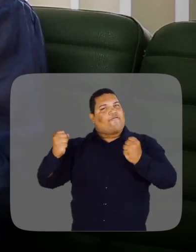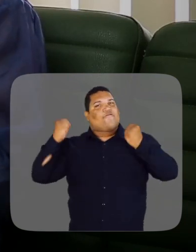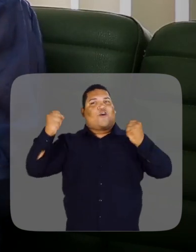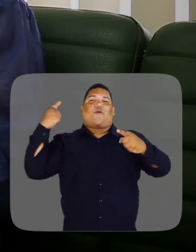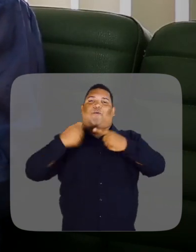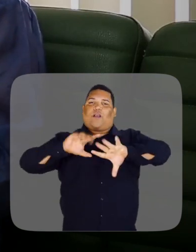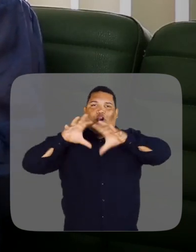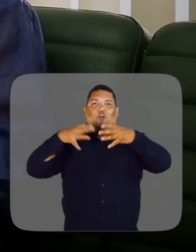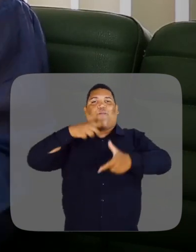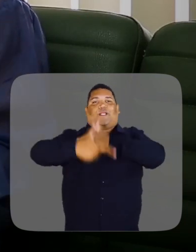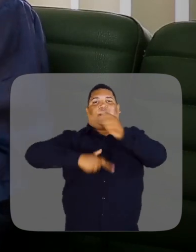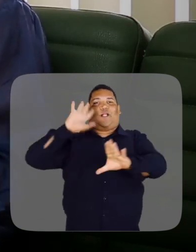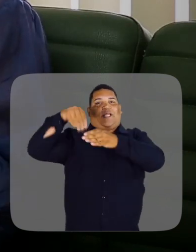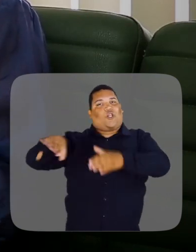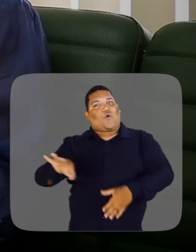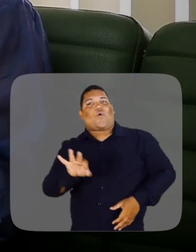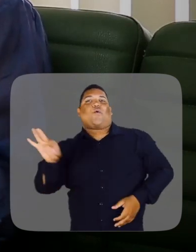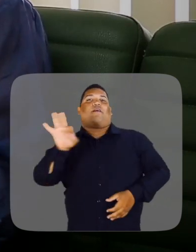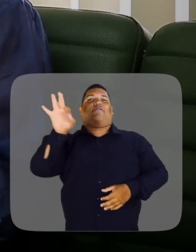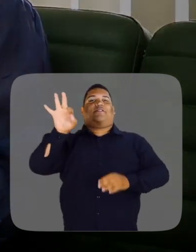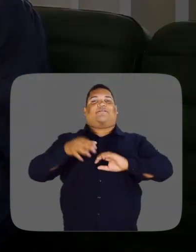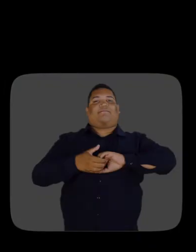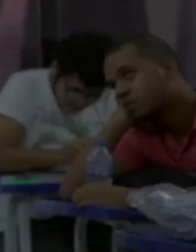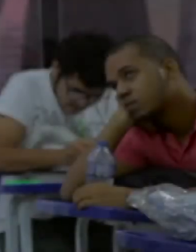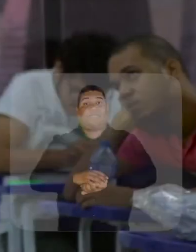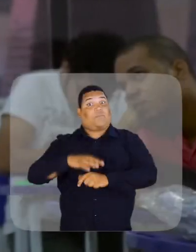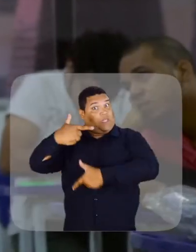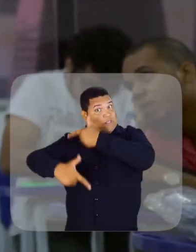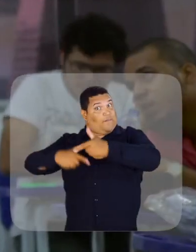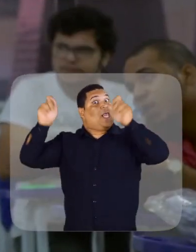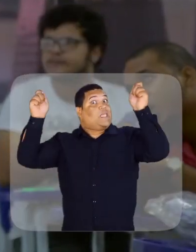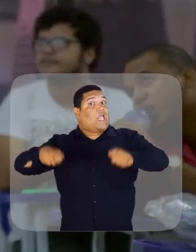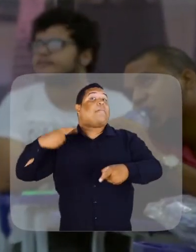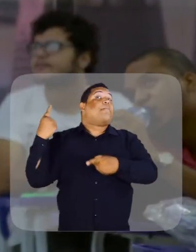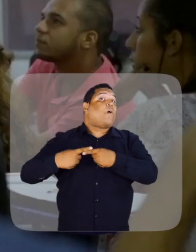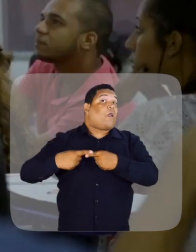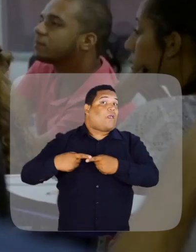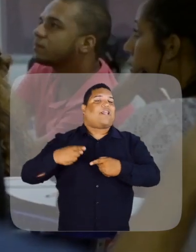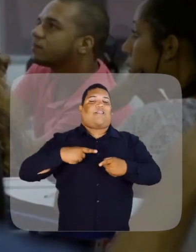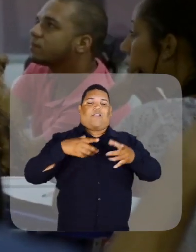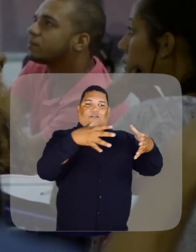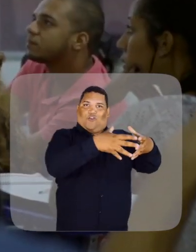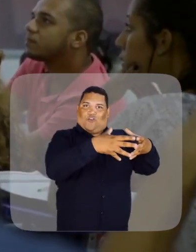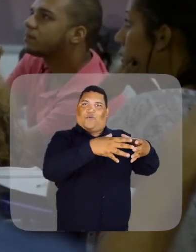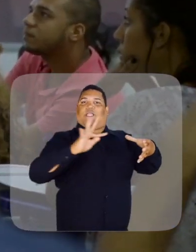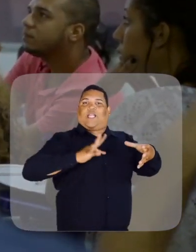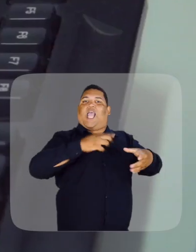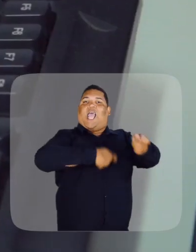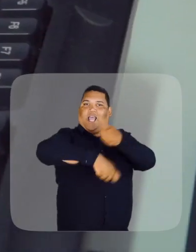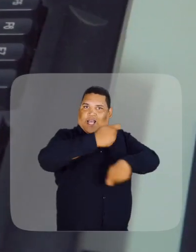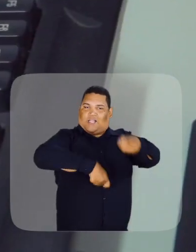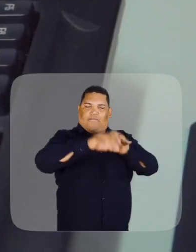contribuição muito forte de todos que fazem a Universidade Federal do Maranhão. Essas ações são possíveis graças a uma estrutura